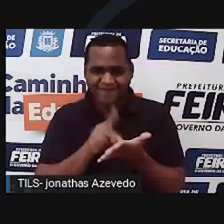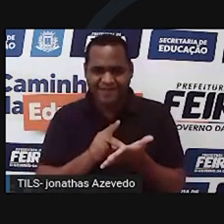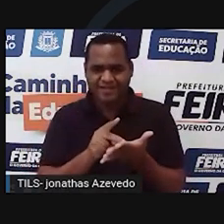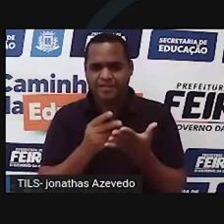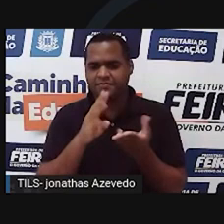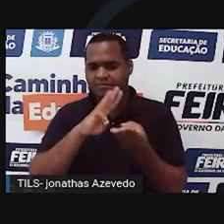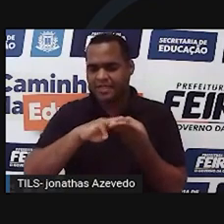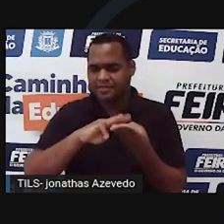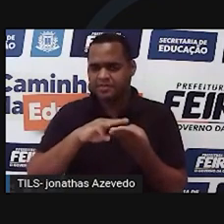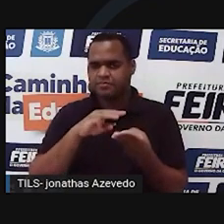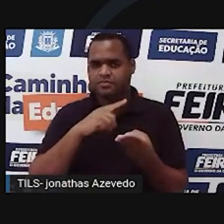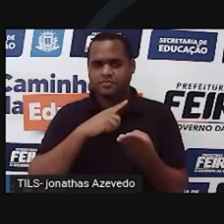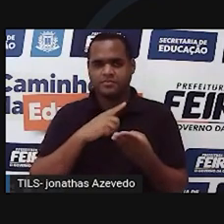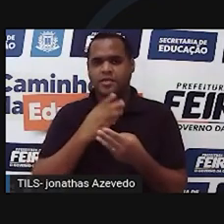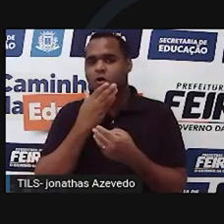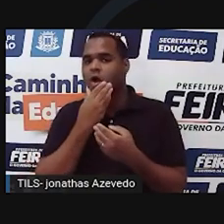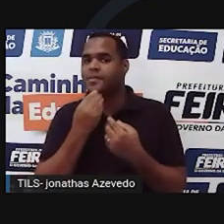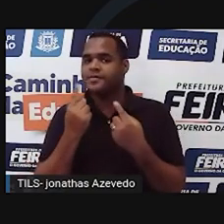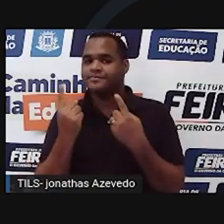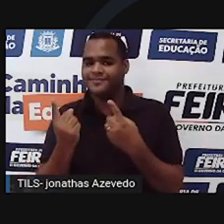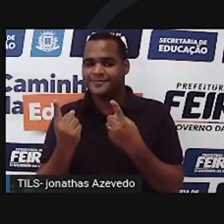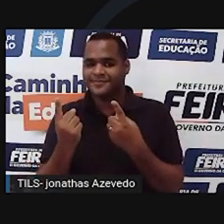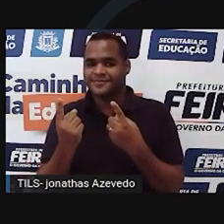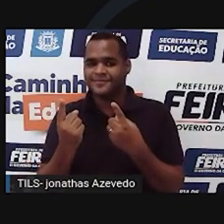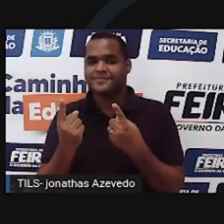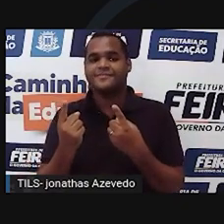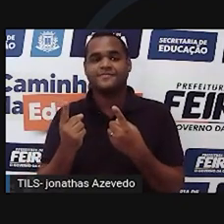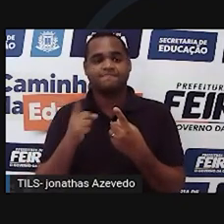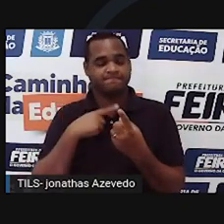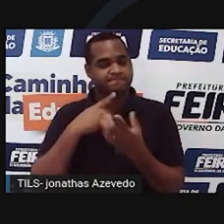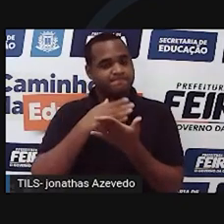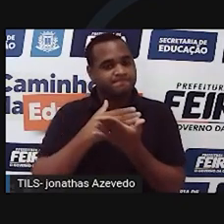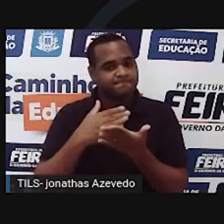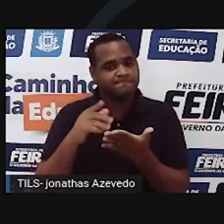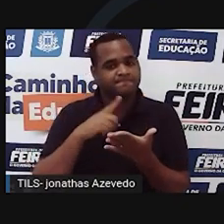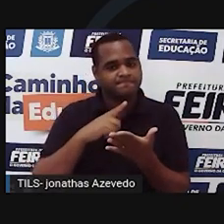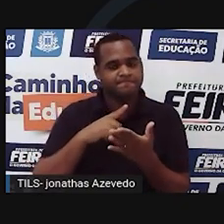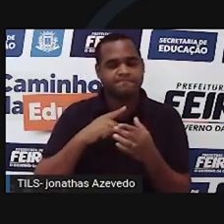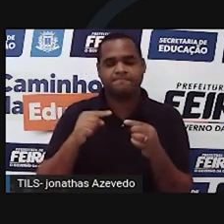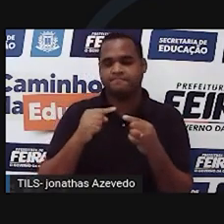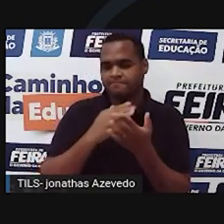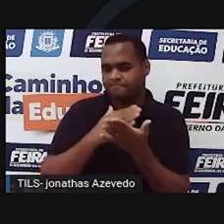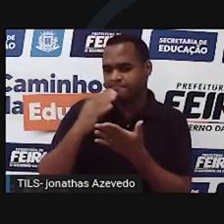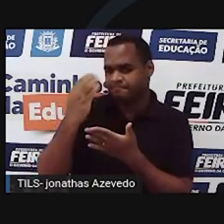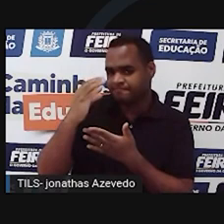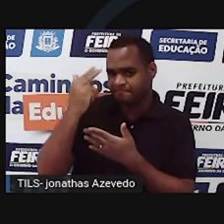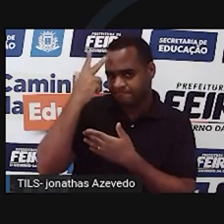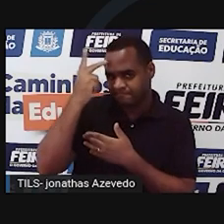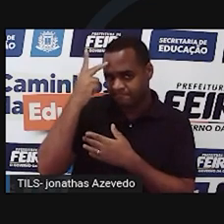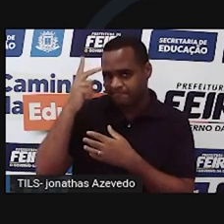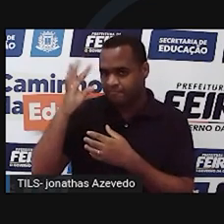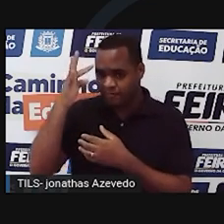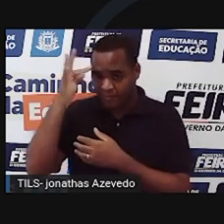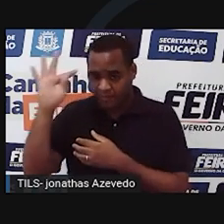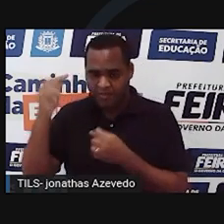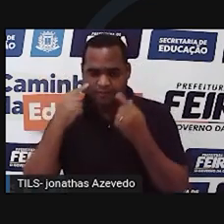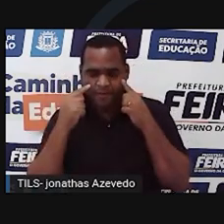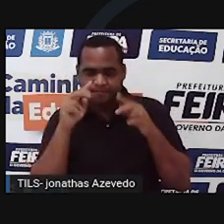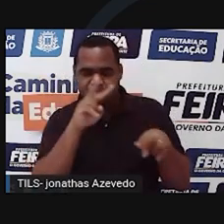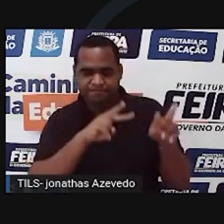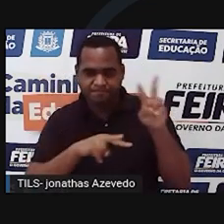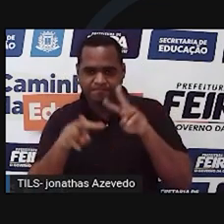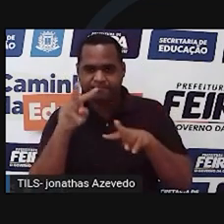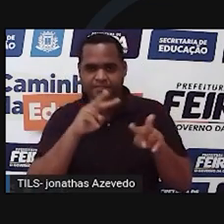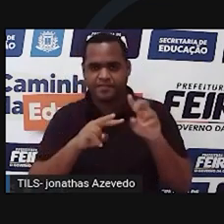matemáticas. Galileu e Kepler foram os precursores da ciência moderna que mistura teoria com observação. Ou